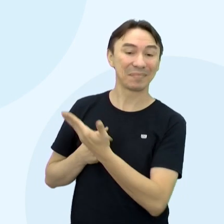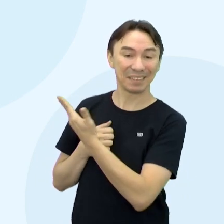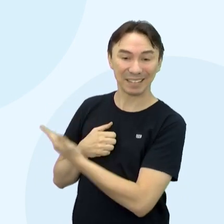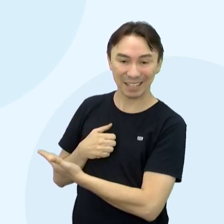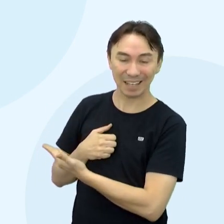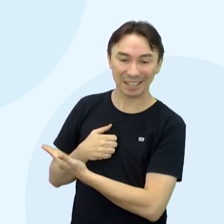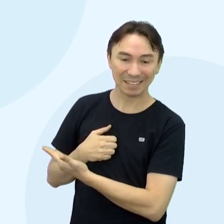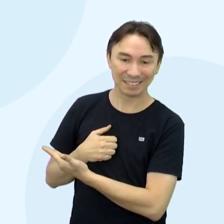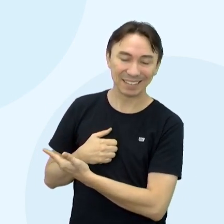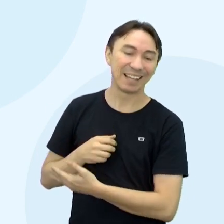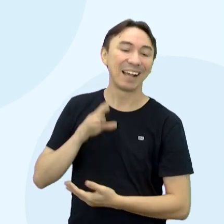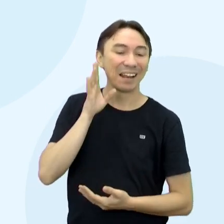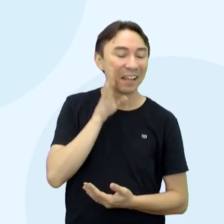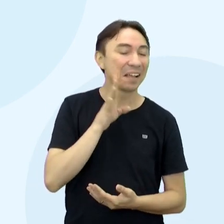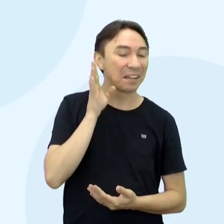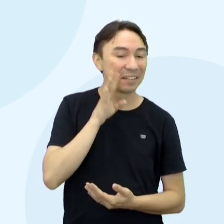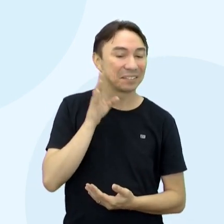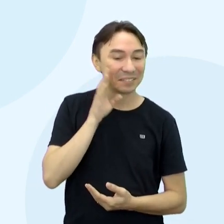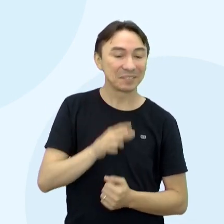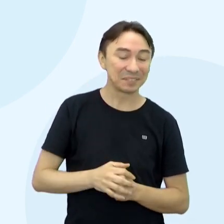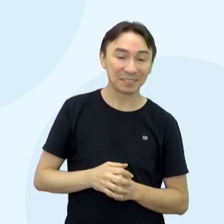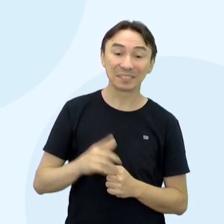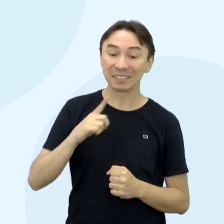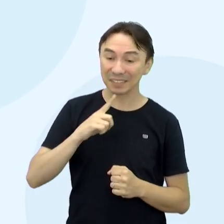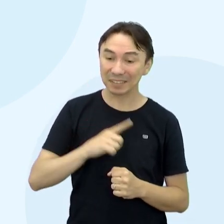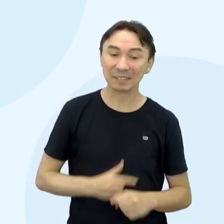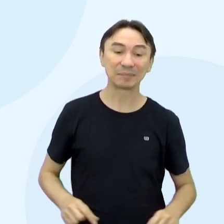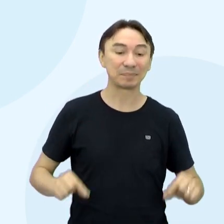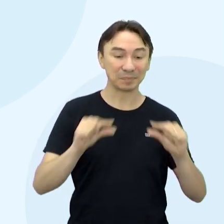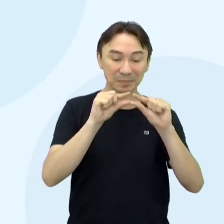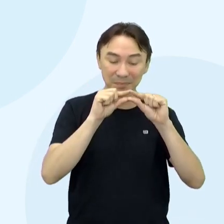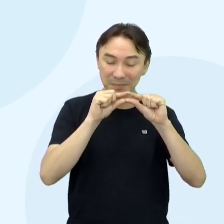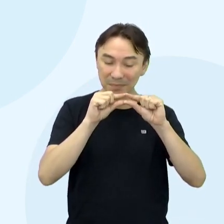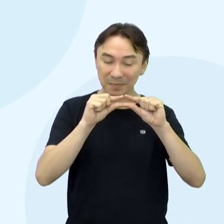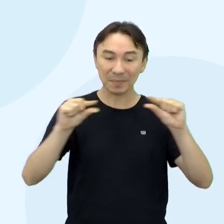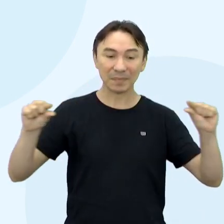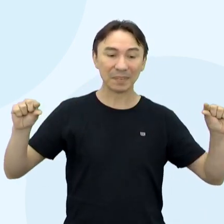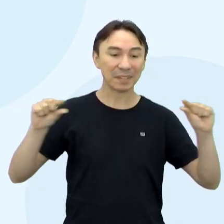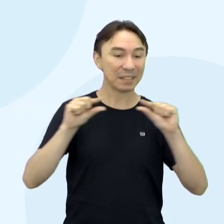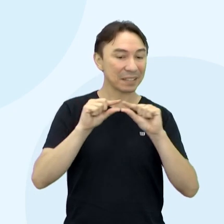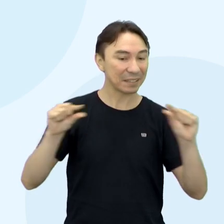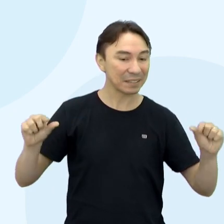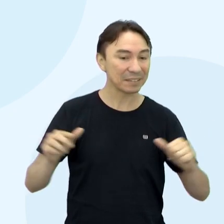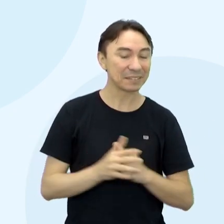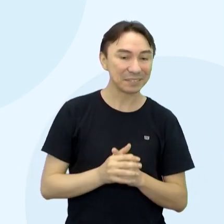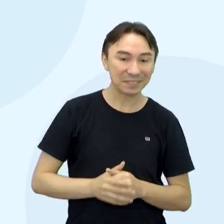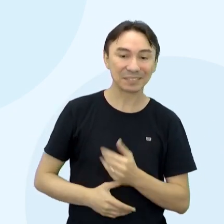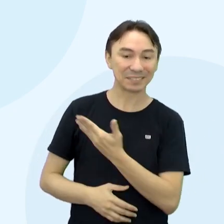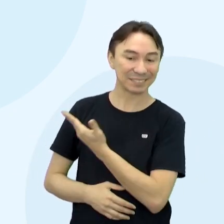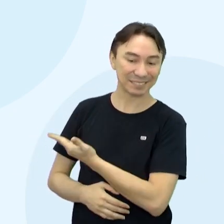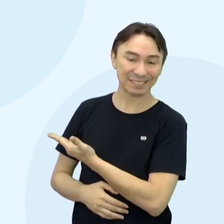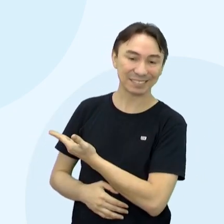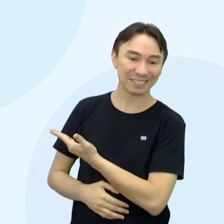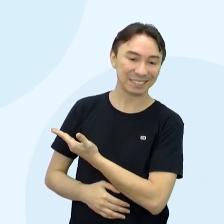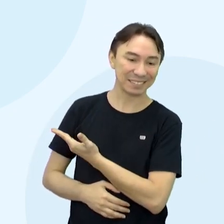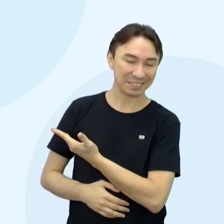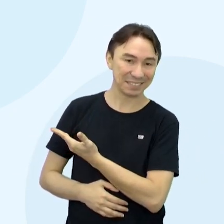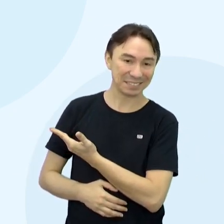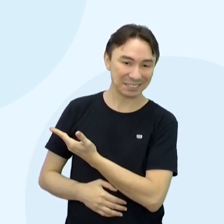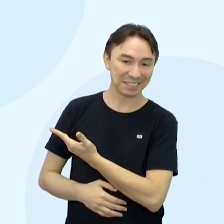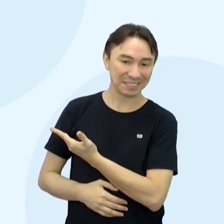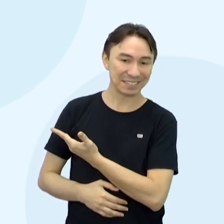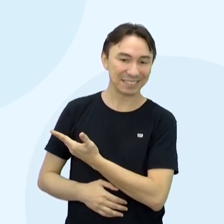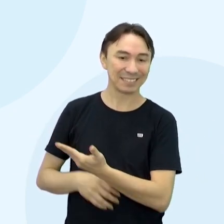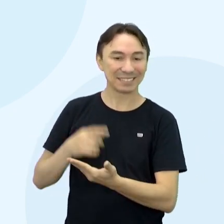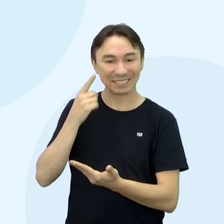E aí uma frase tua Olha eu vou Por aí eu falei que Eu vou fazer um quadro para professor E vou fazer um para